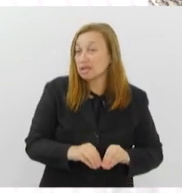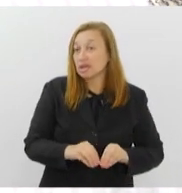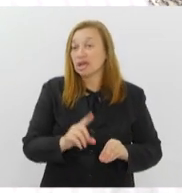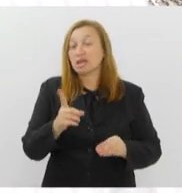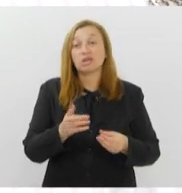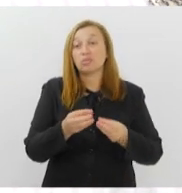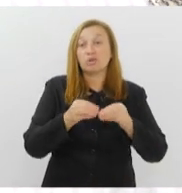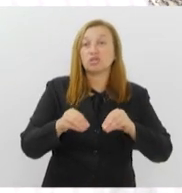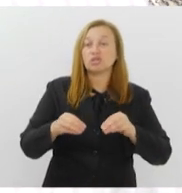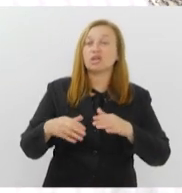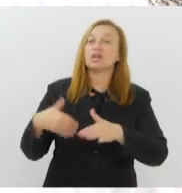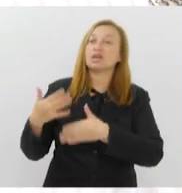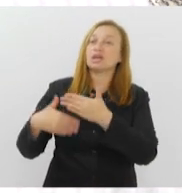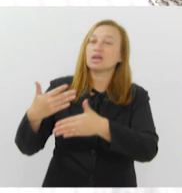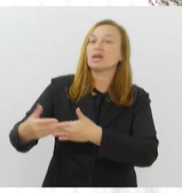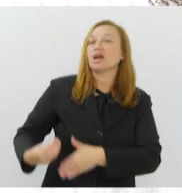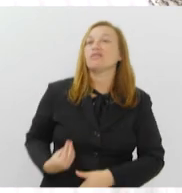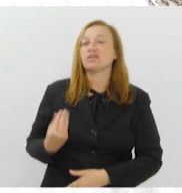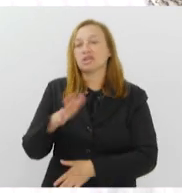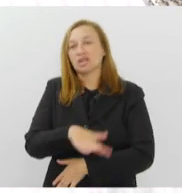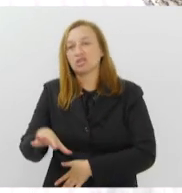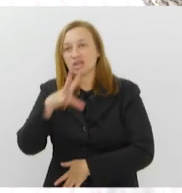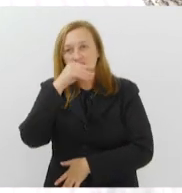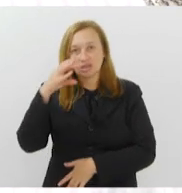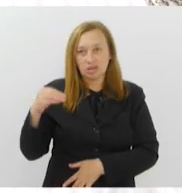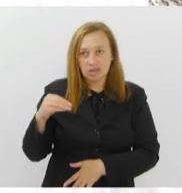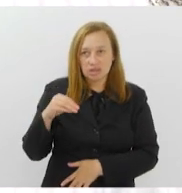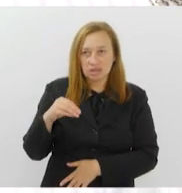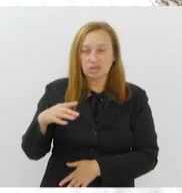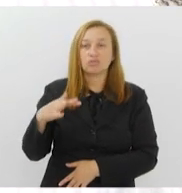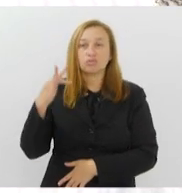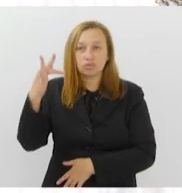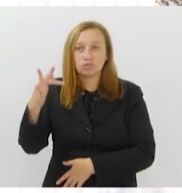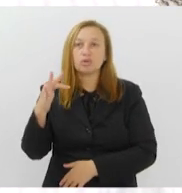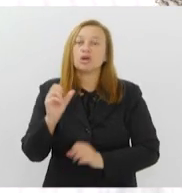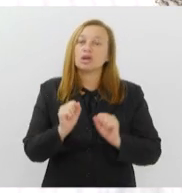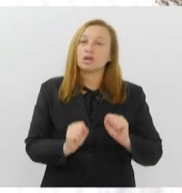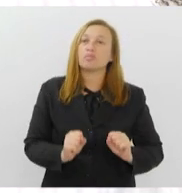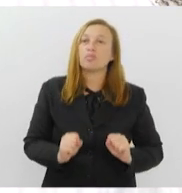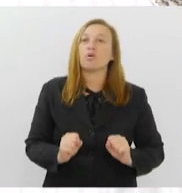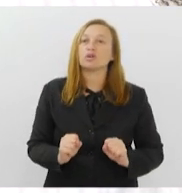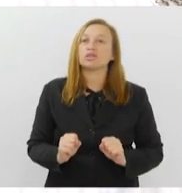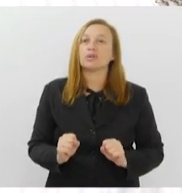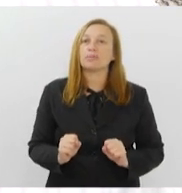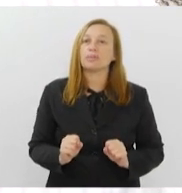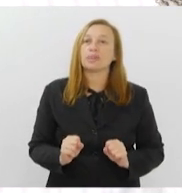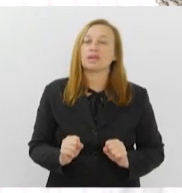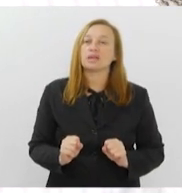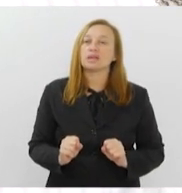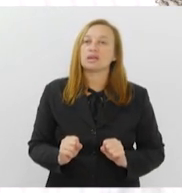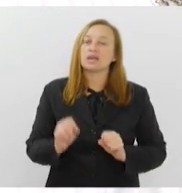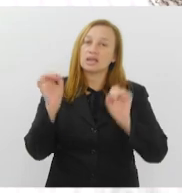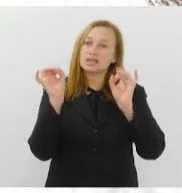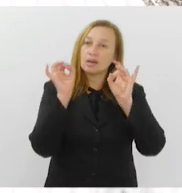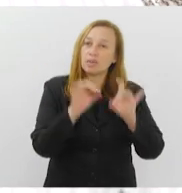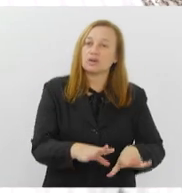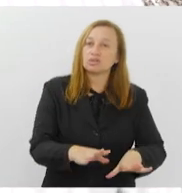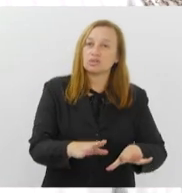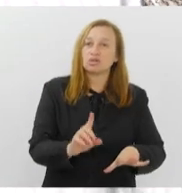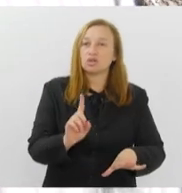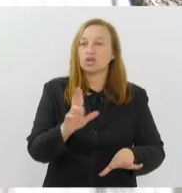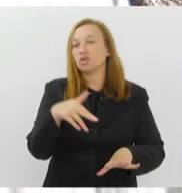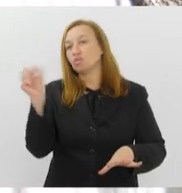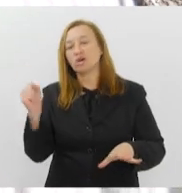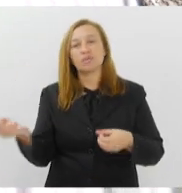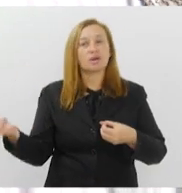não afete a trajetória escolar dessas crianças e desses adolescentes, que pode fazer com que eles evadam e nunca mais retornem para a escola.